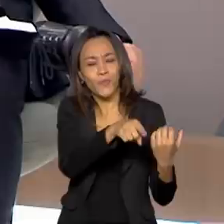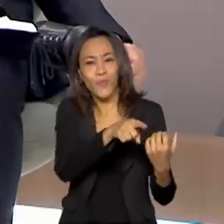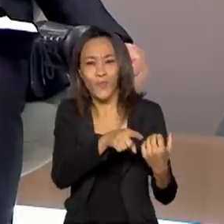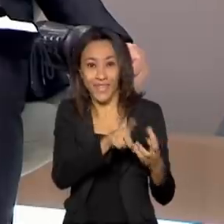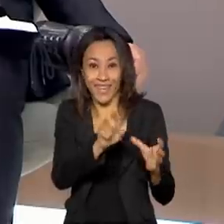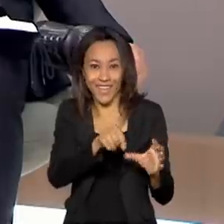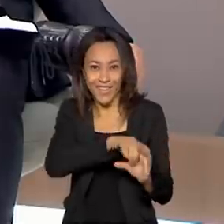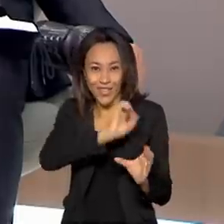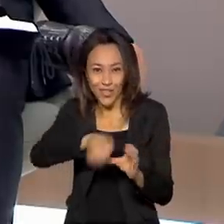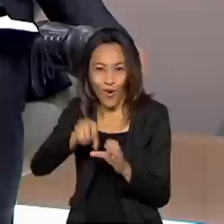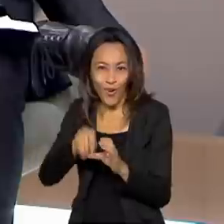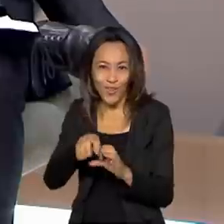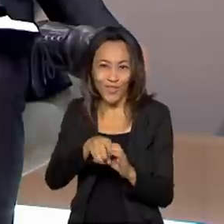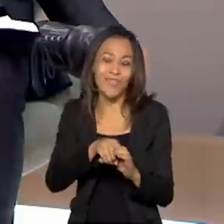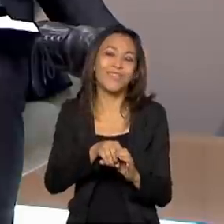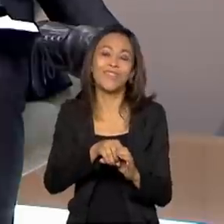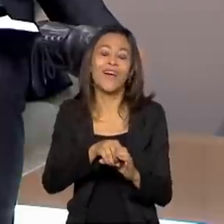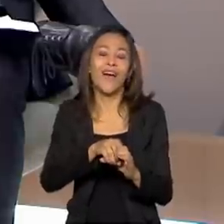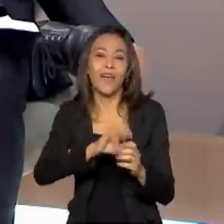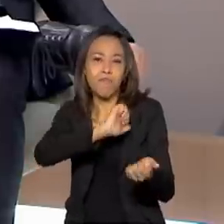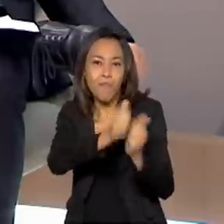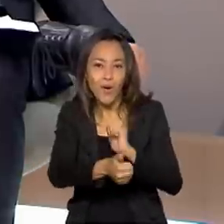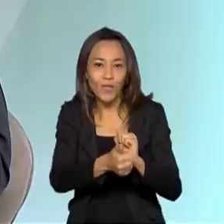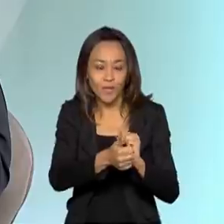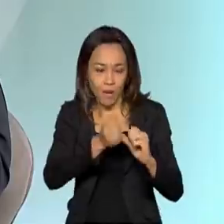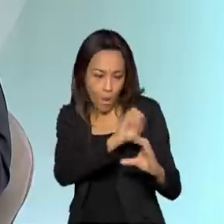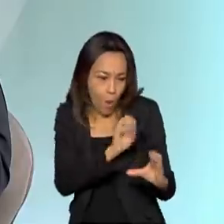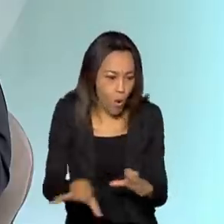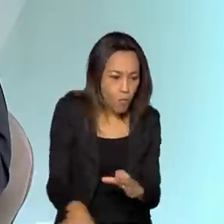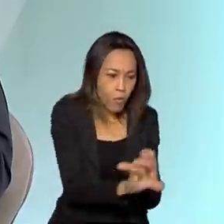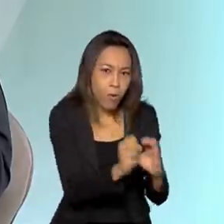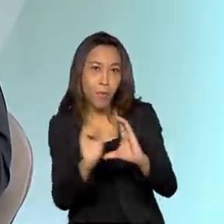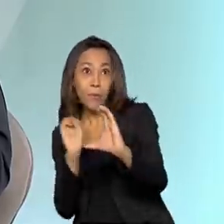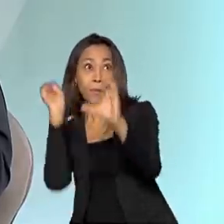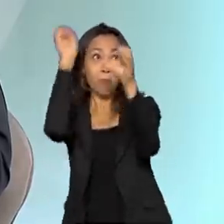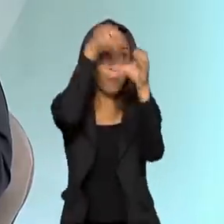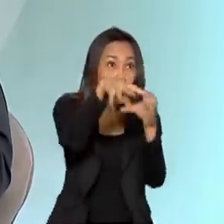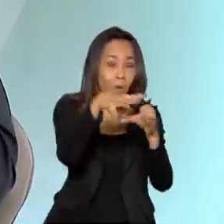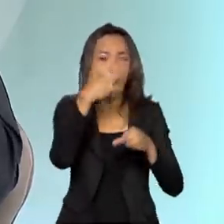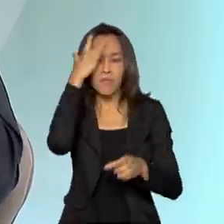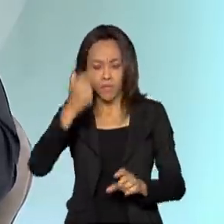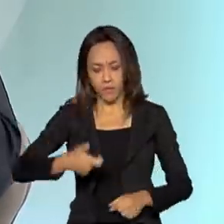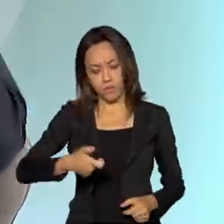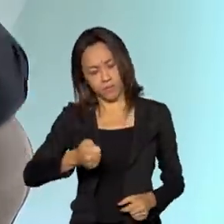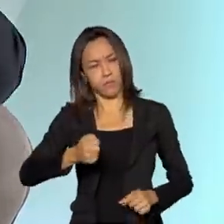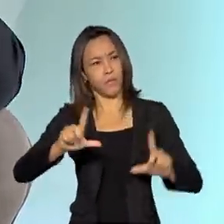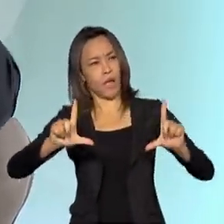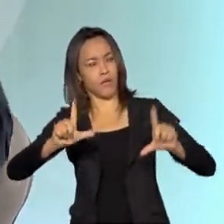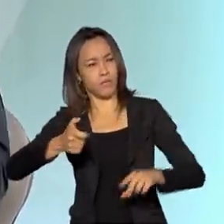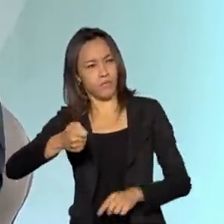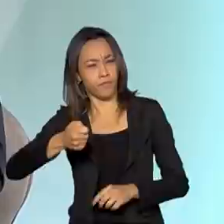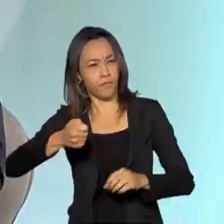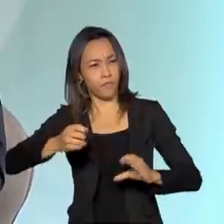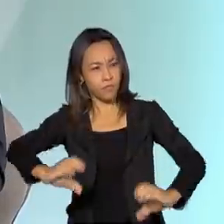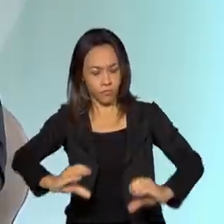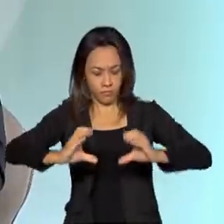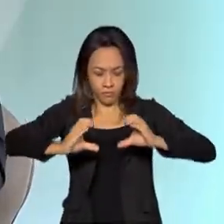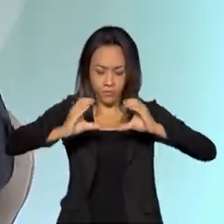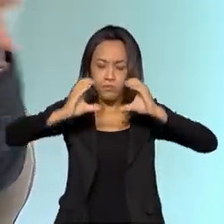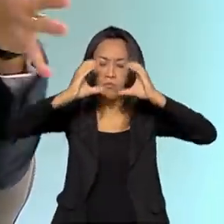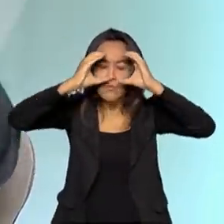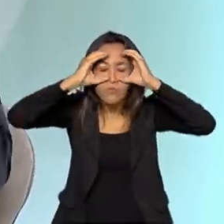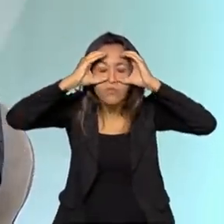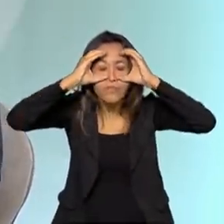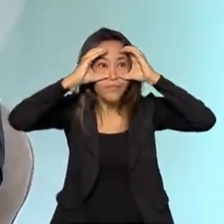de jogos de basquete. Então, acho que, no futuro, as pessoas vão poder estar em casa com óculos de realidade virtual,